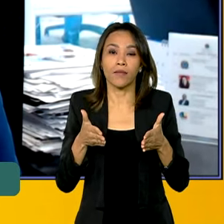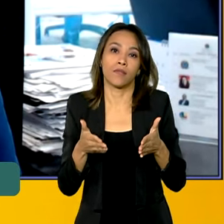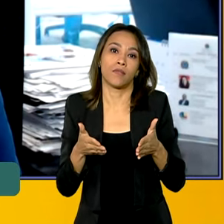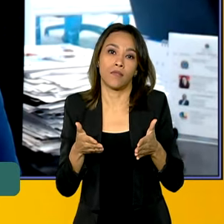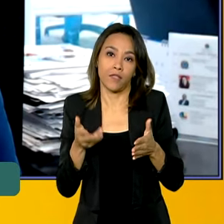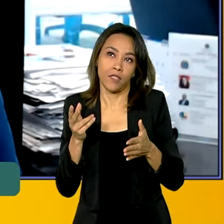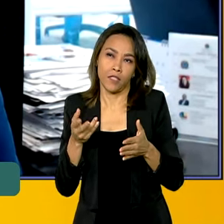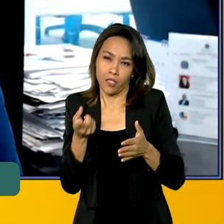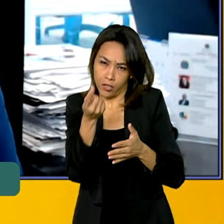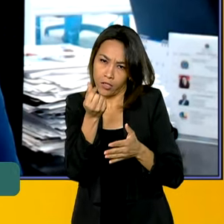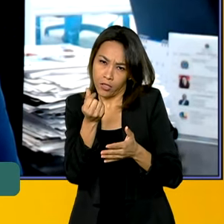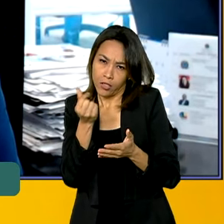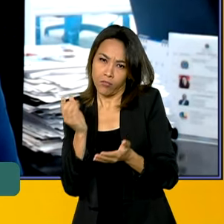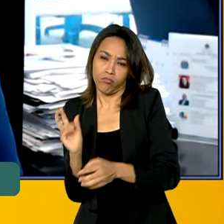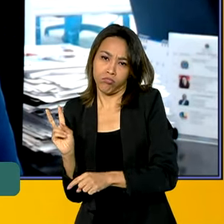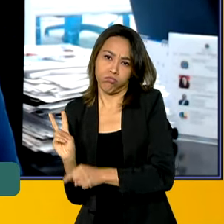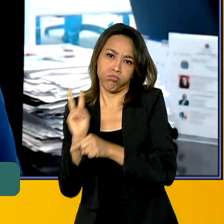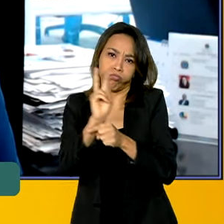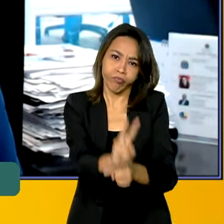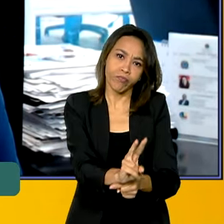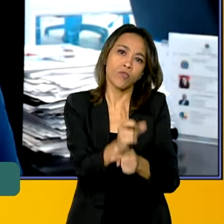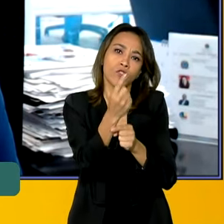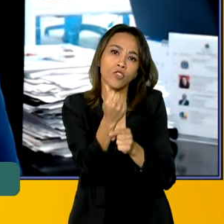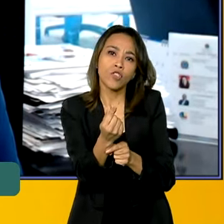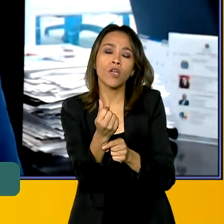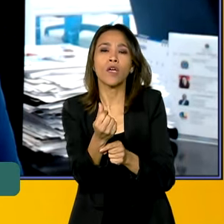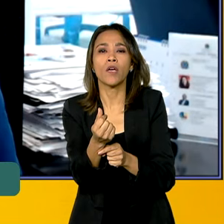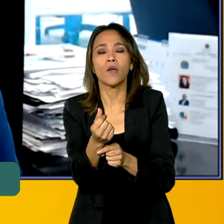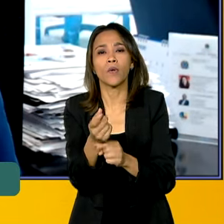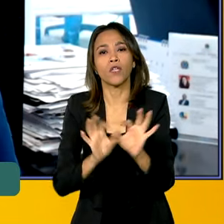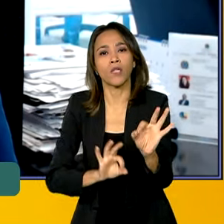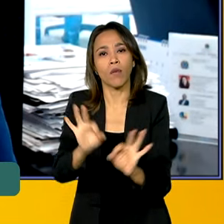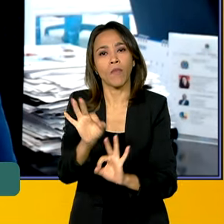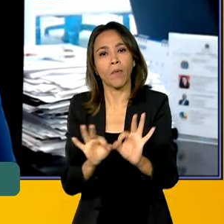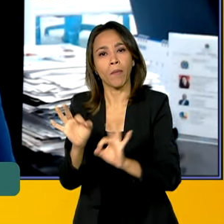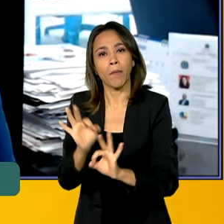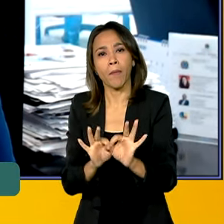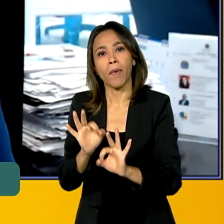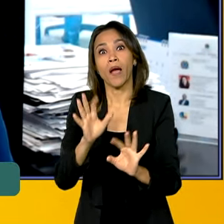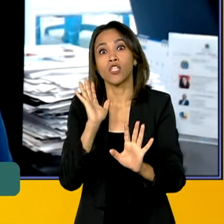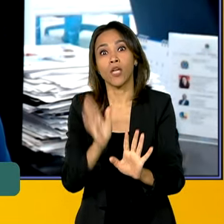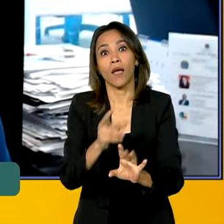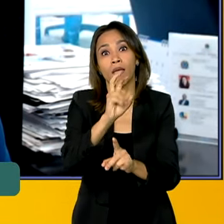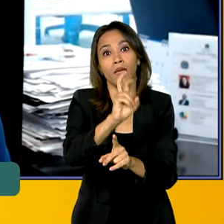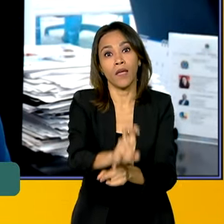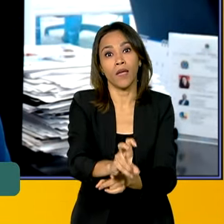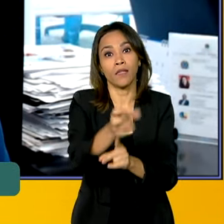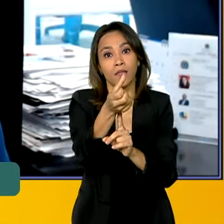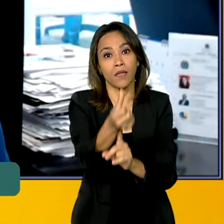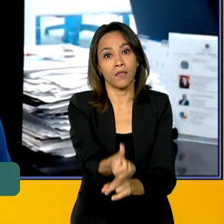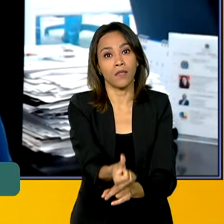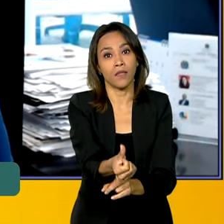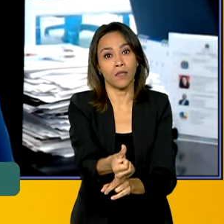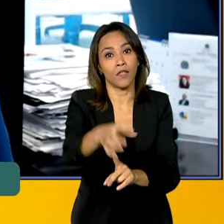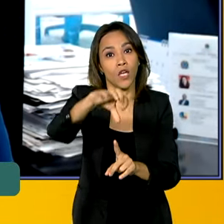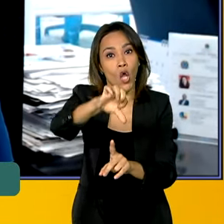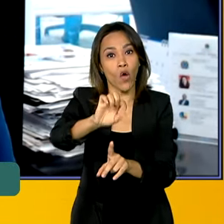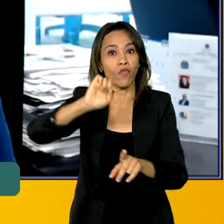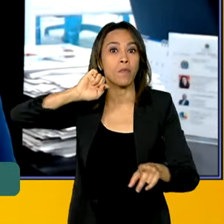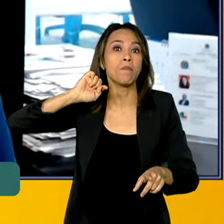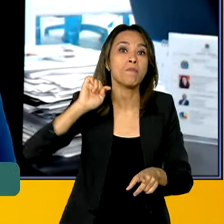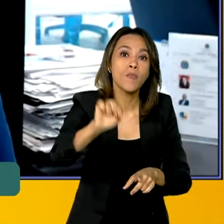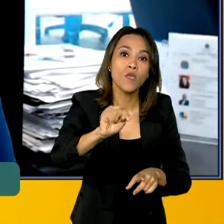2024, a nossa projeção, ele já chega a 550 mil novos financiamentos